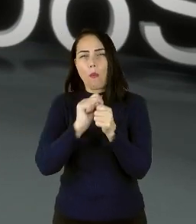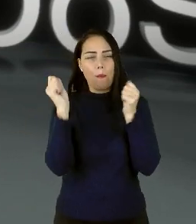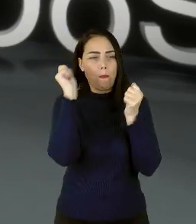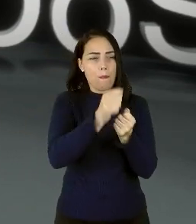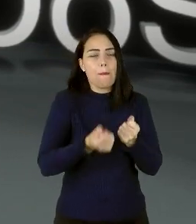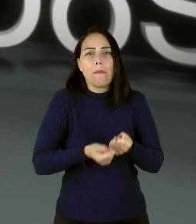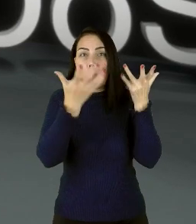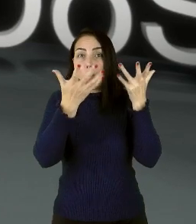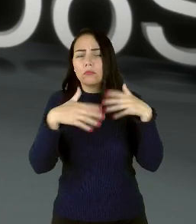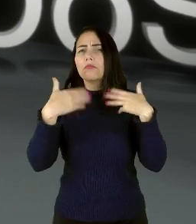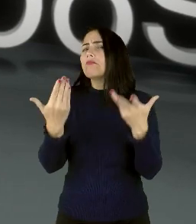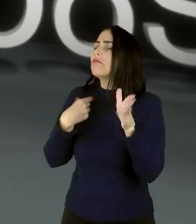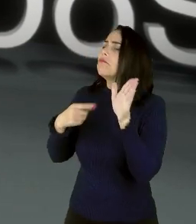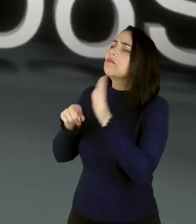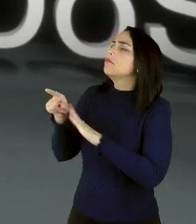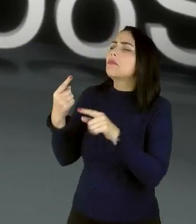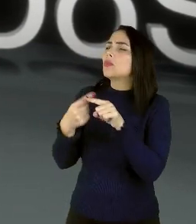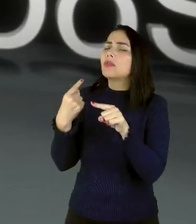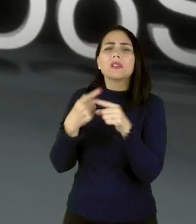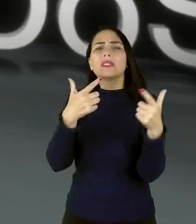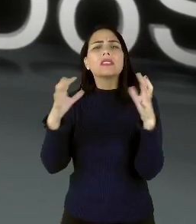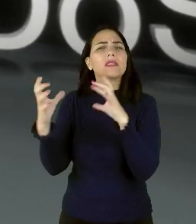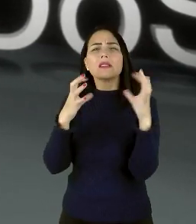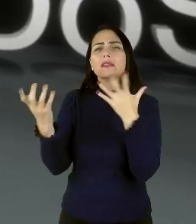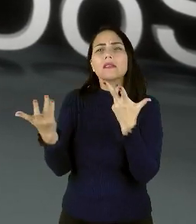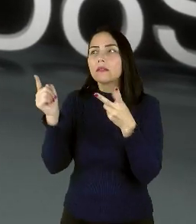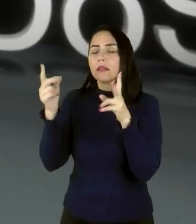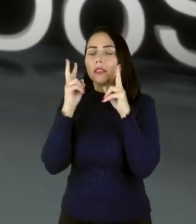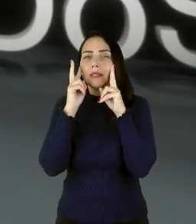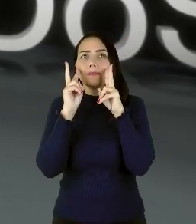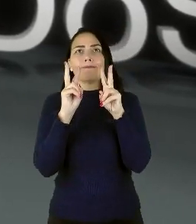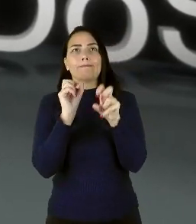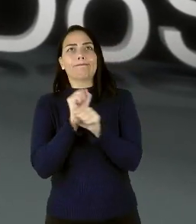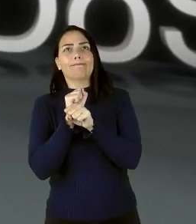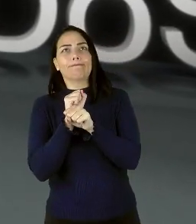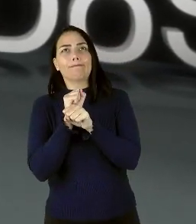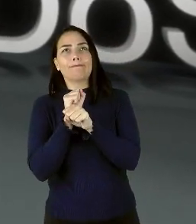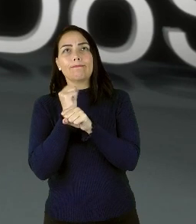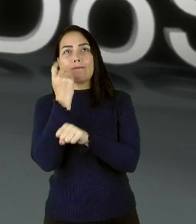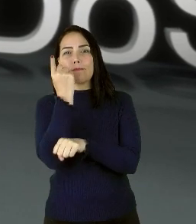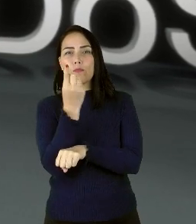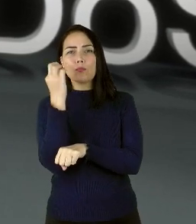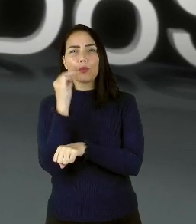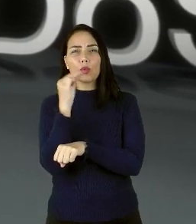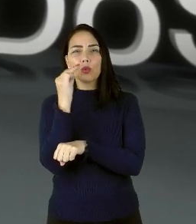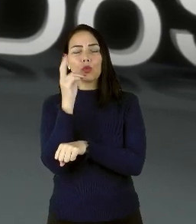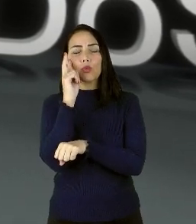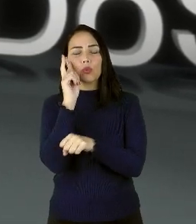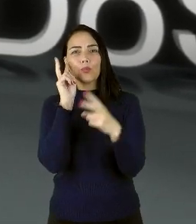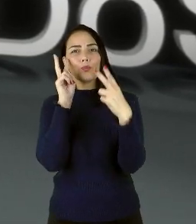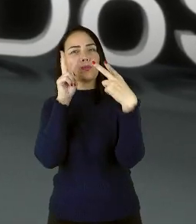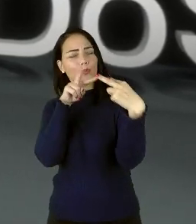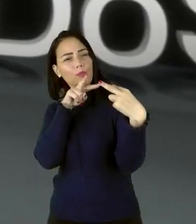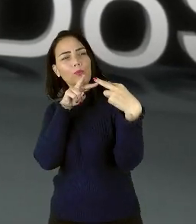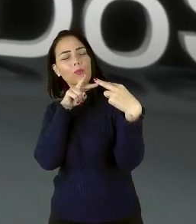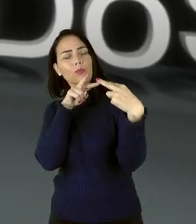Perguntei a ele o motivo de tanta briga. Seu olhar congelou e ficou cerca de um minuto olhando para